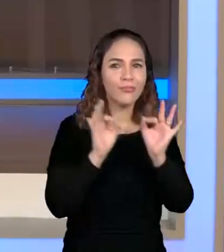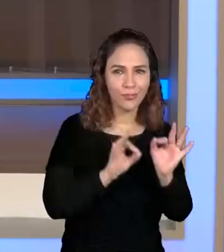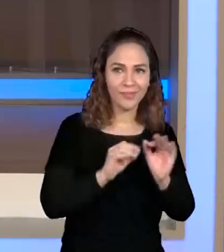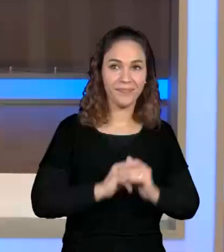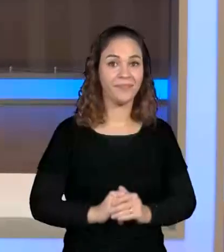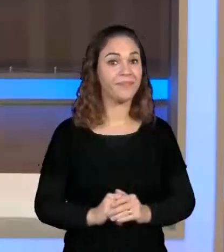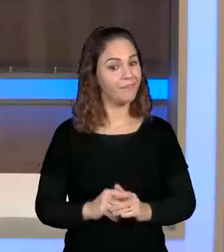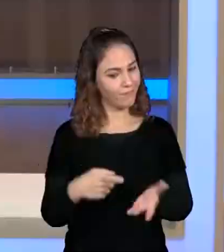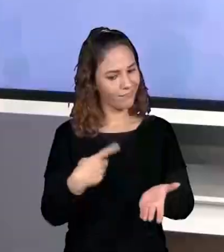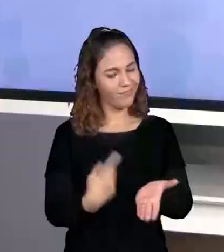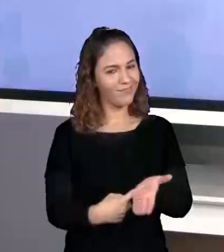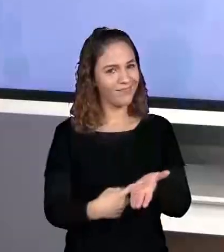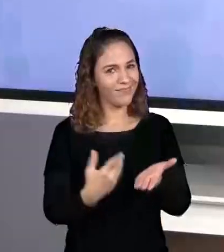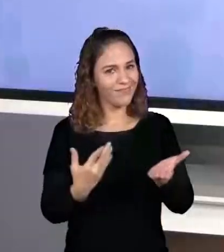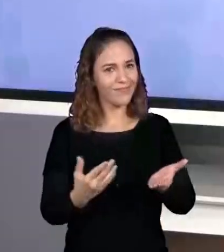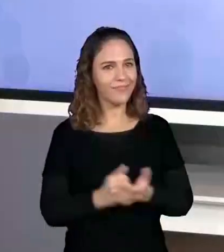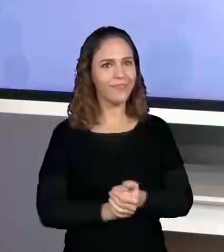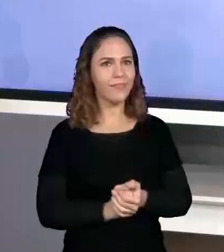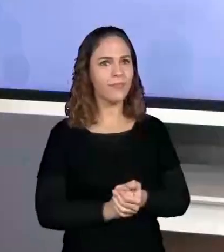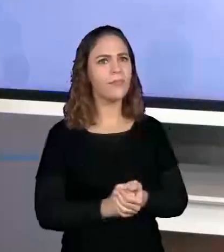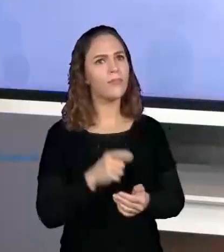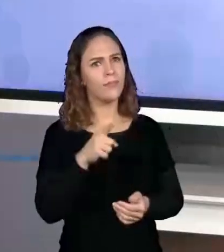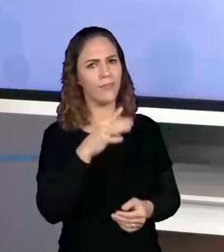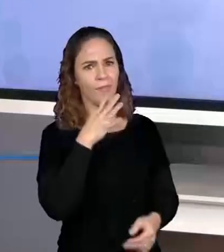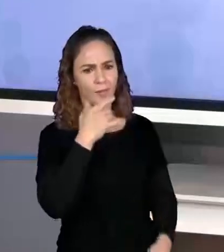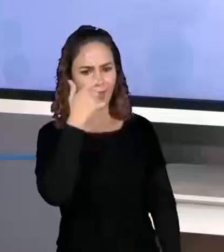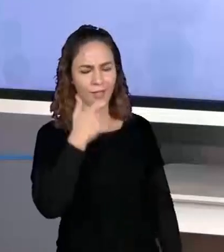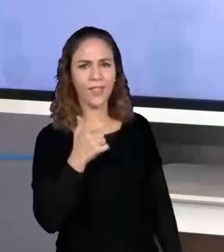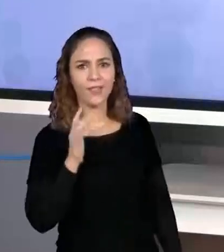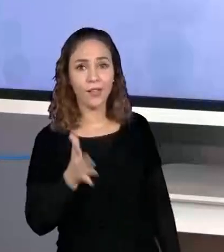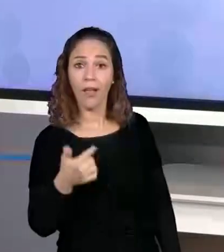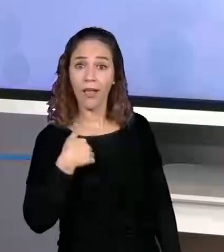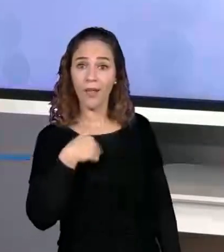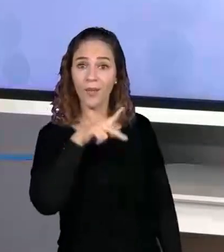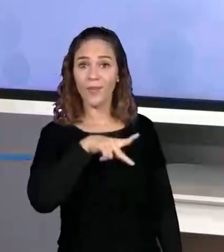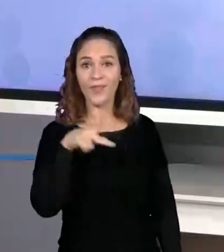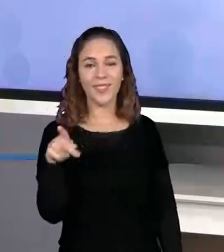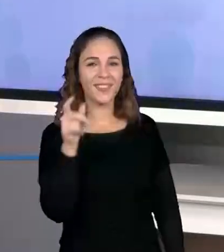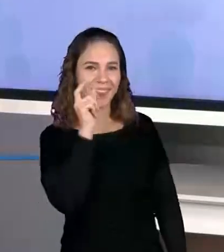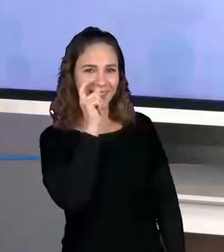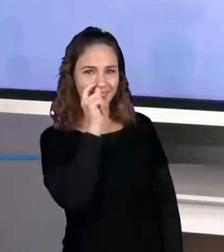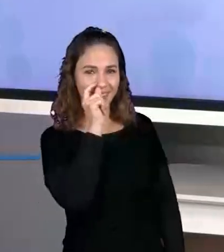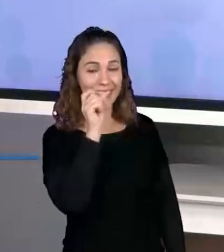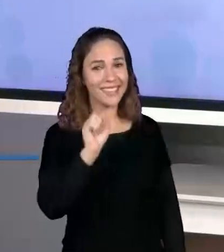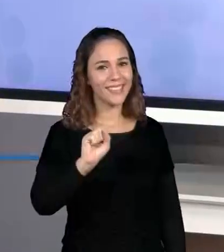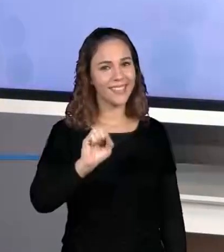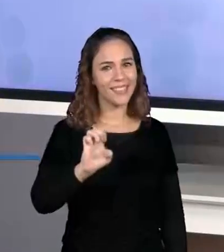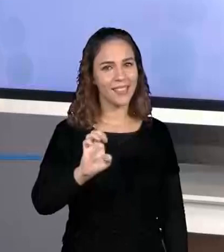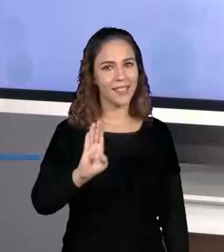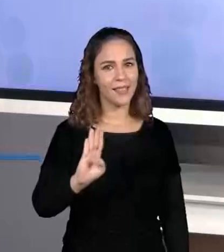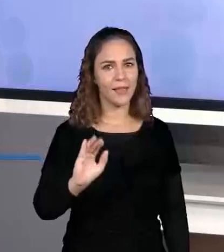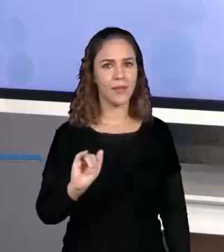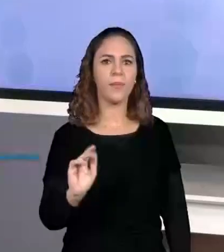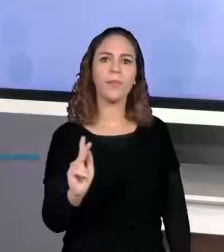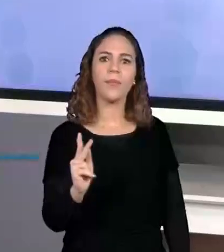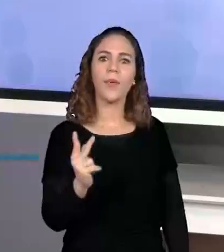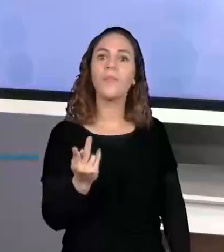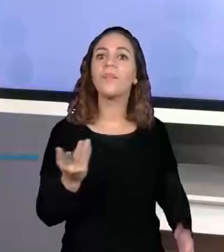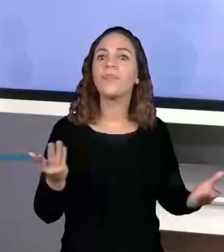Nós combinado! Vocês já me conhecem, eu sou o professor Seba e hoje nós iremos falar sobre